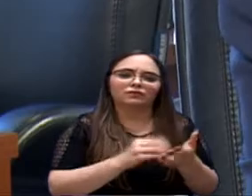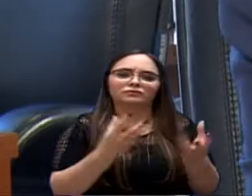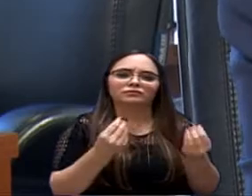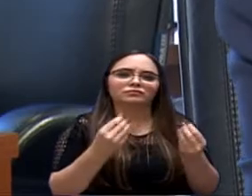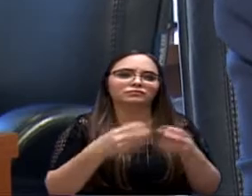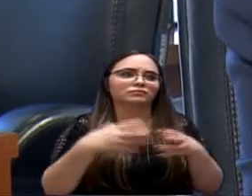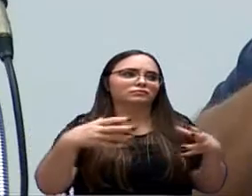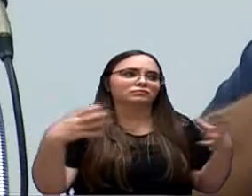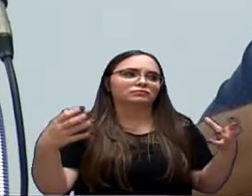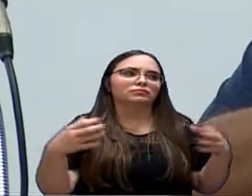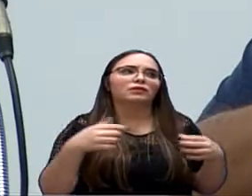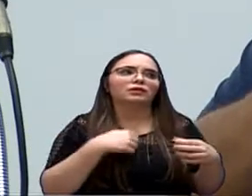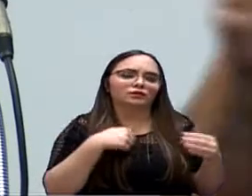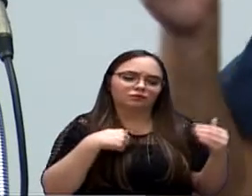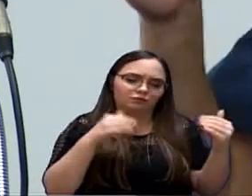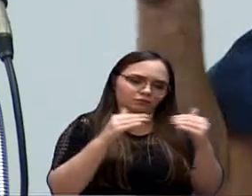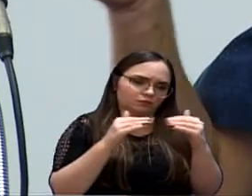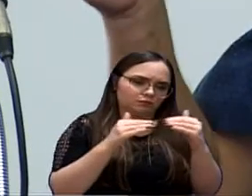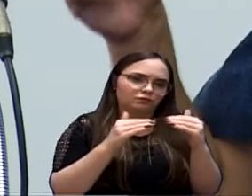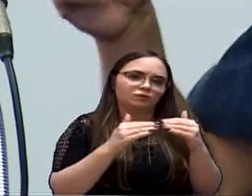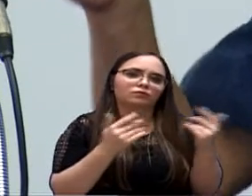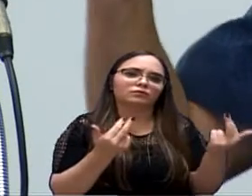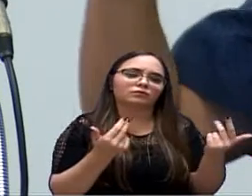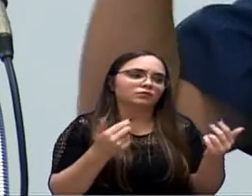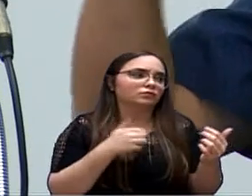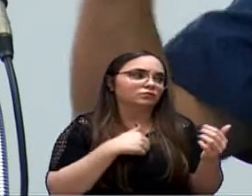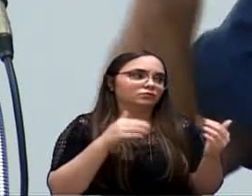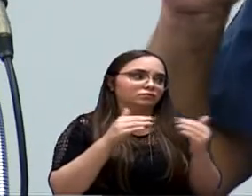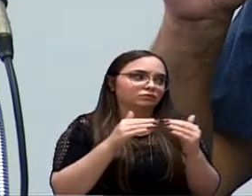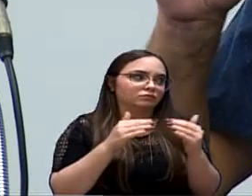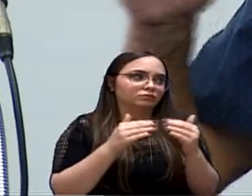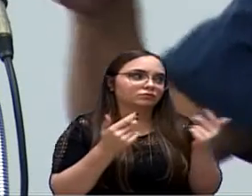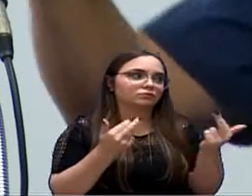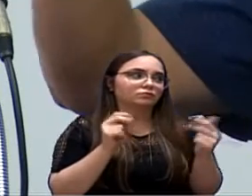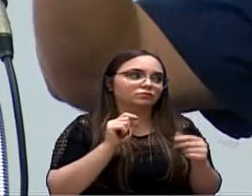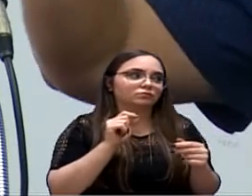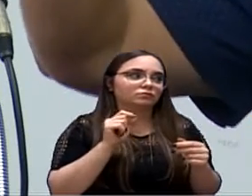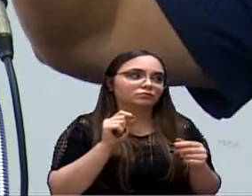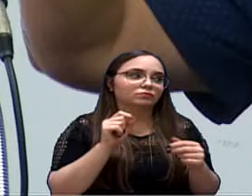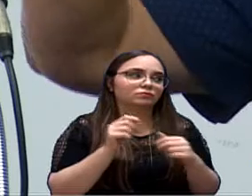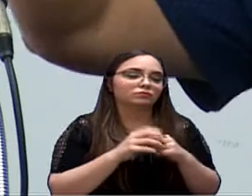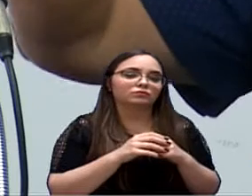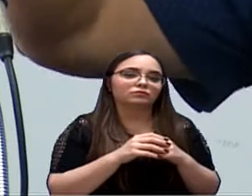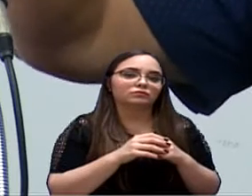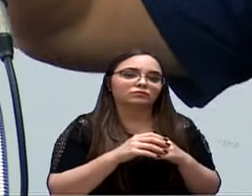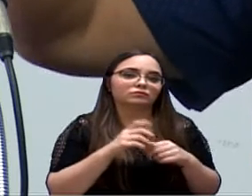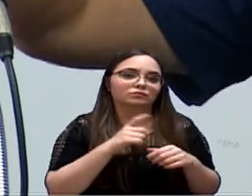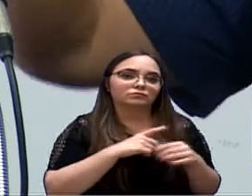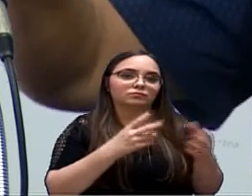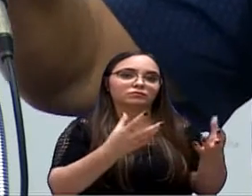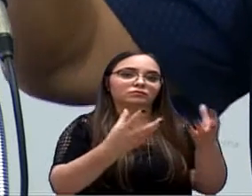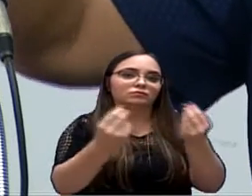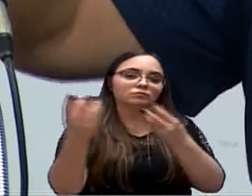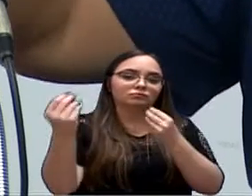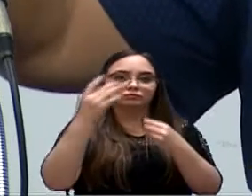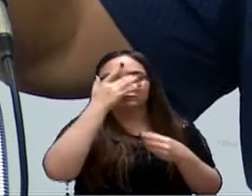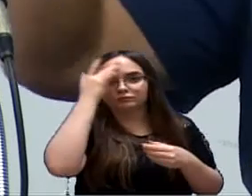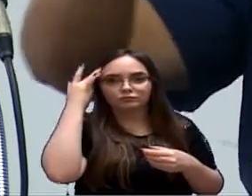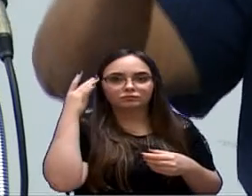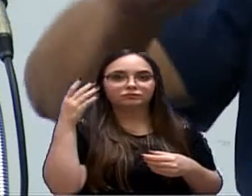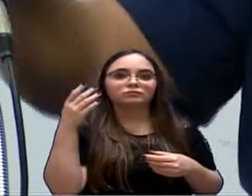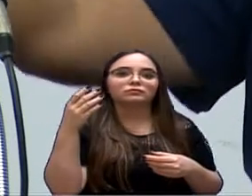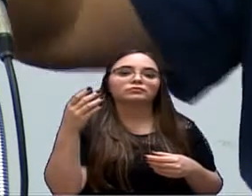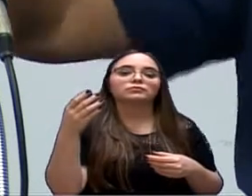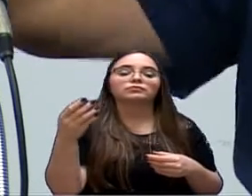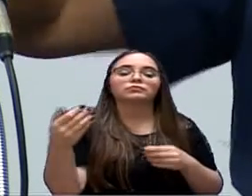que eu sou a favor, mas eu sou a favor ao mesmo tempo, que vai haver um monte de gente na sua casa, ela pede vaga e